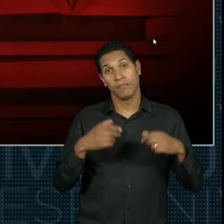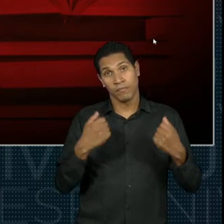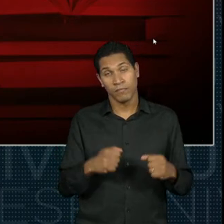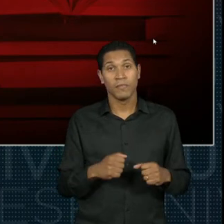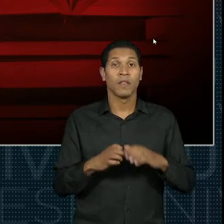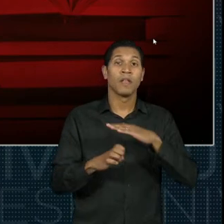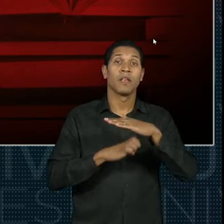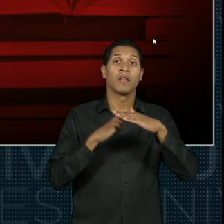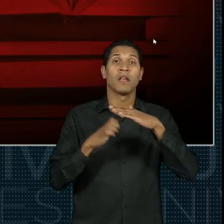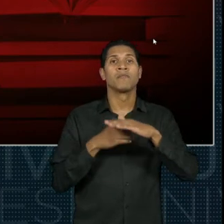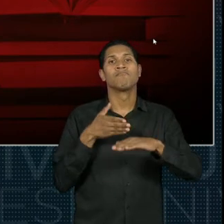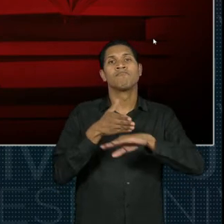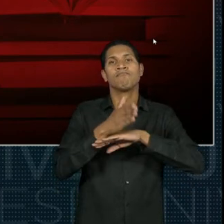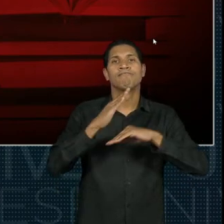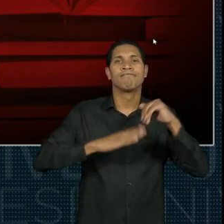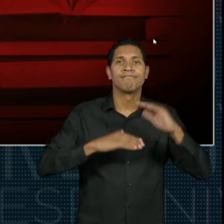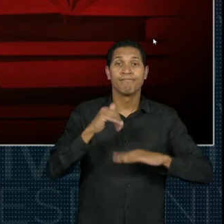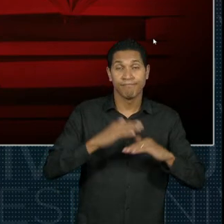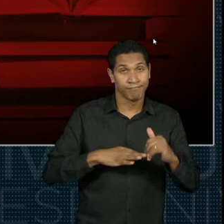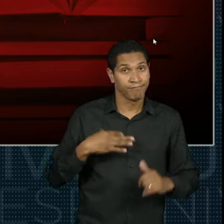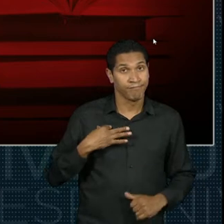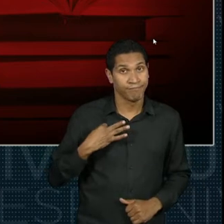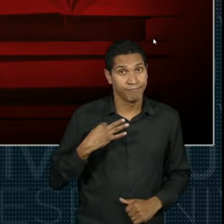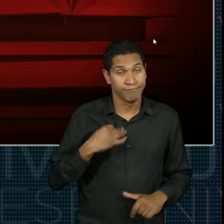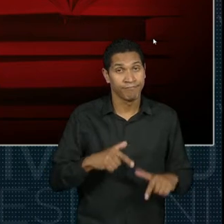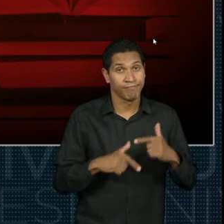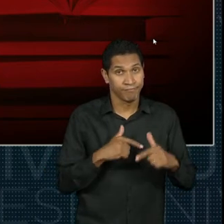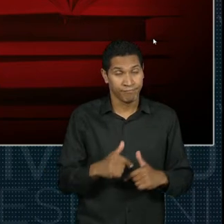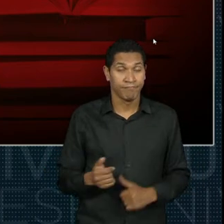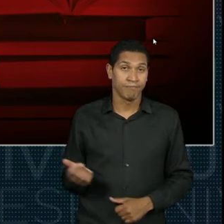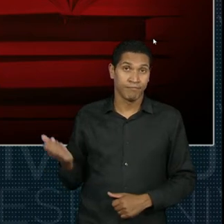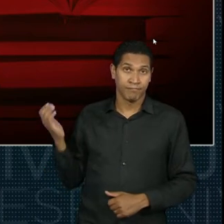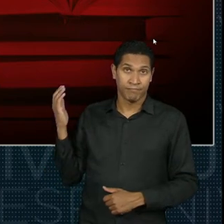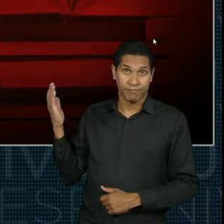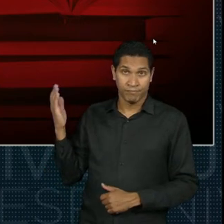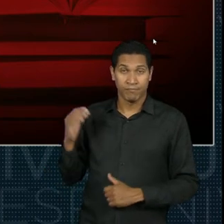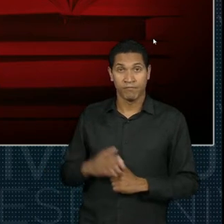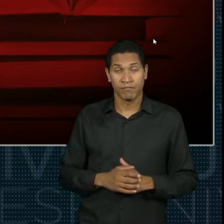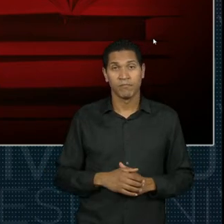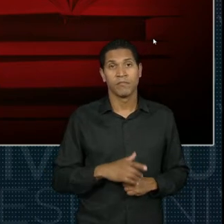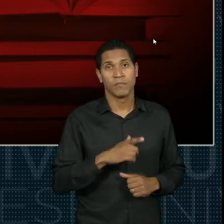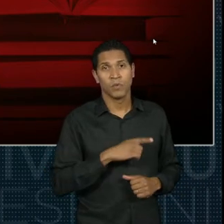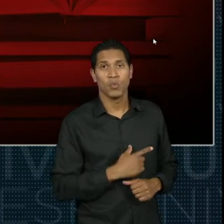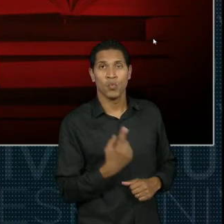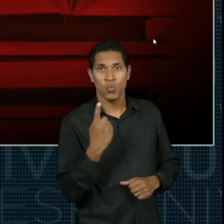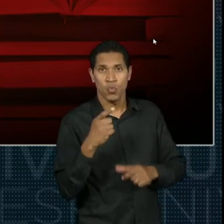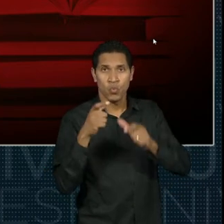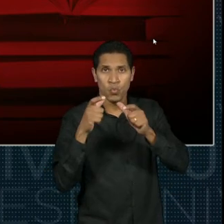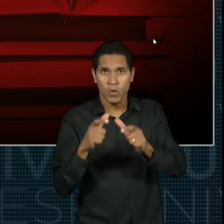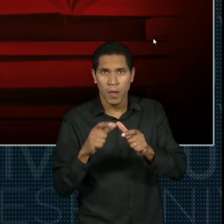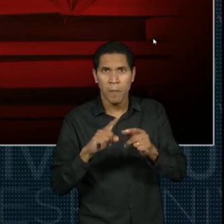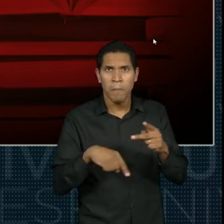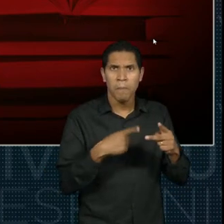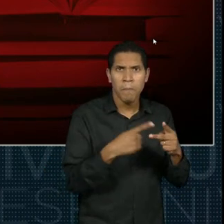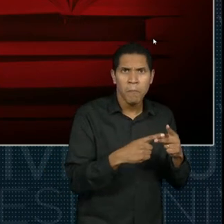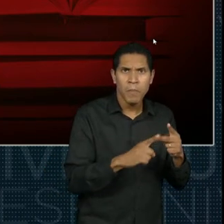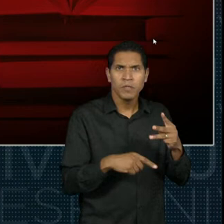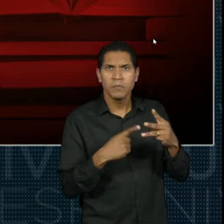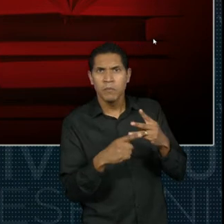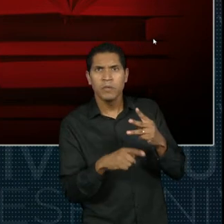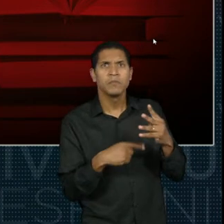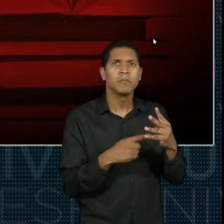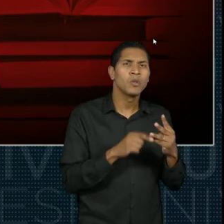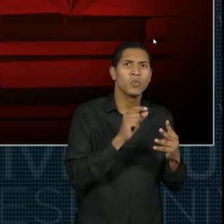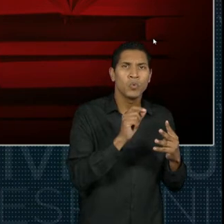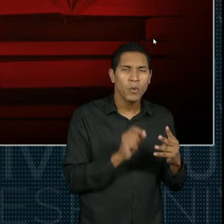das empresas que o aluno atuou de forma voluntária, então se o aluno atuou em mais de um local, vai ter que constar a